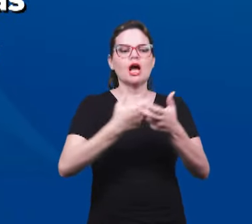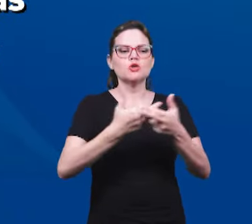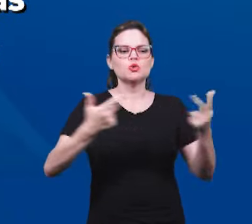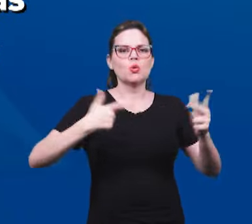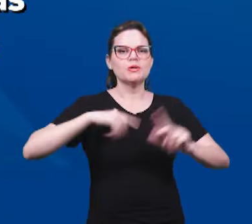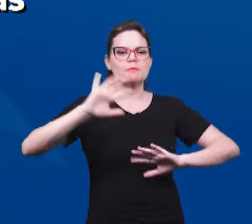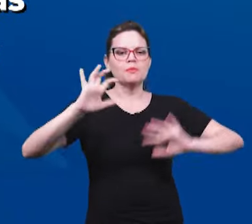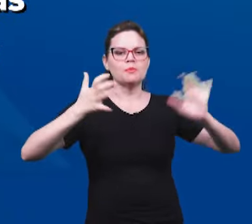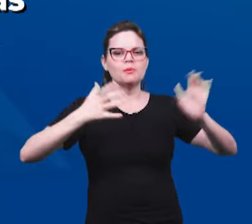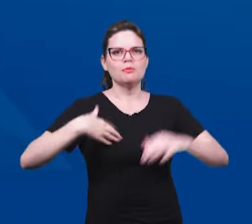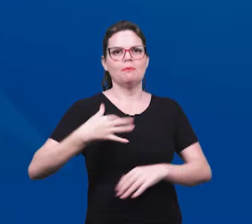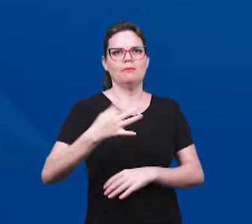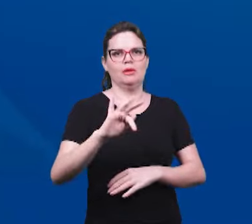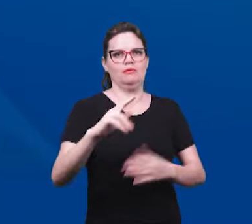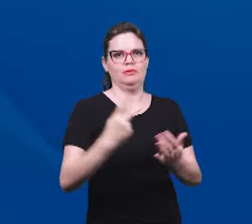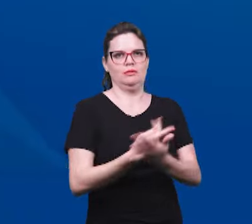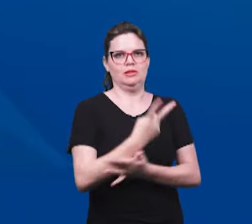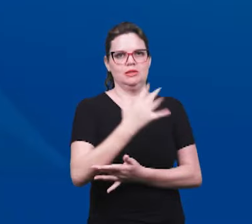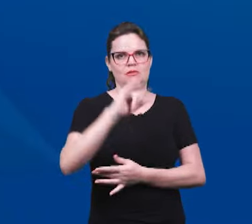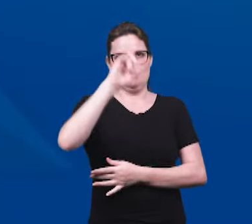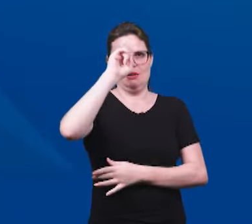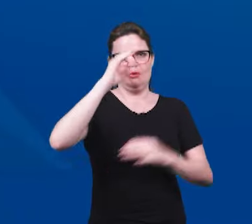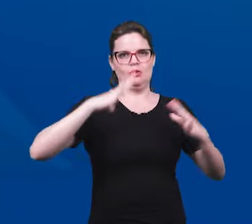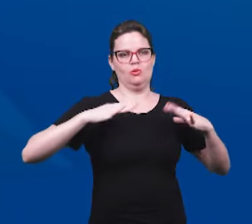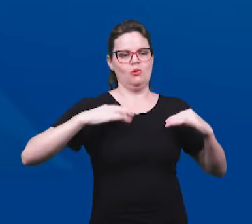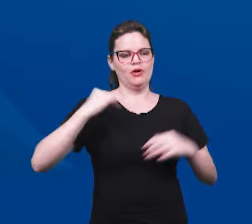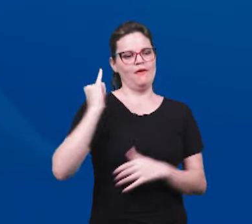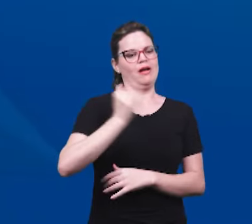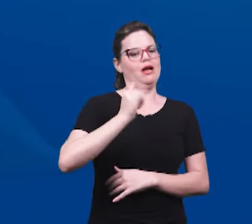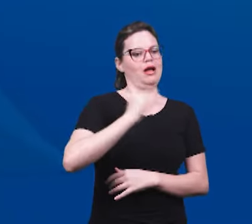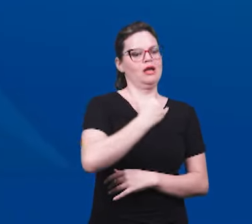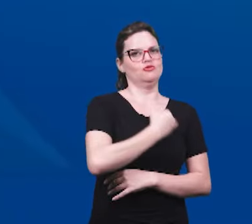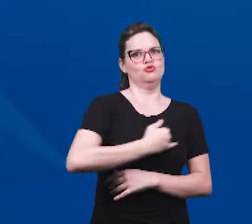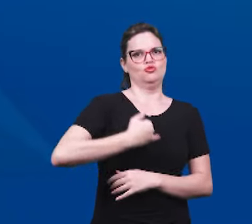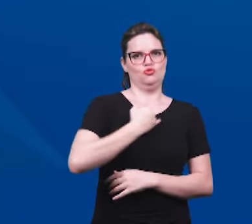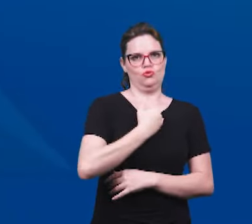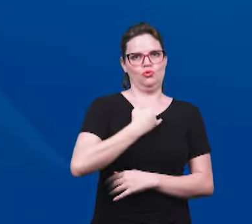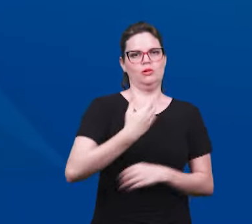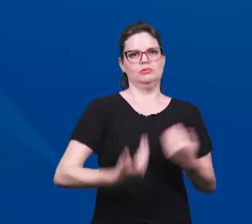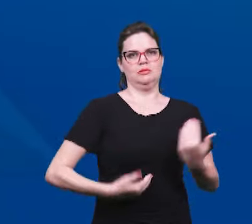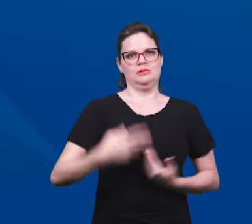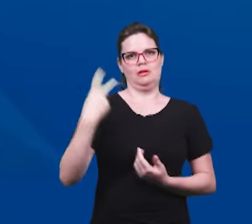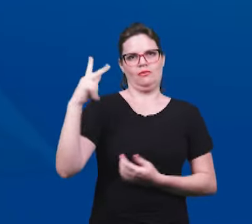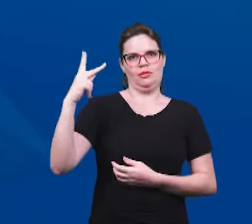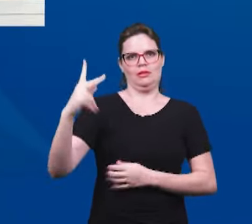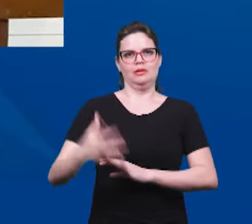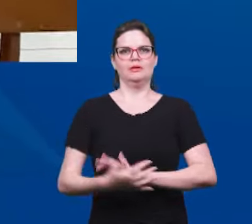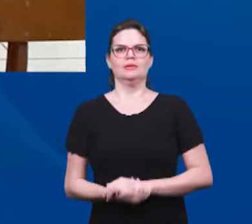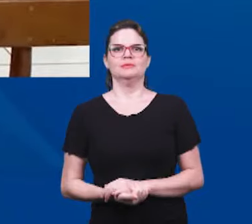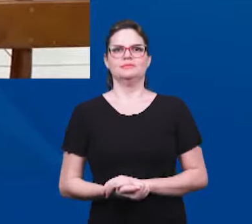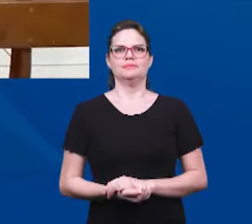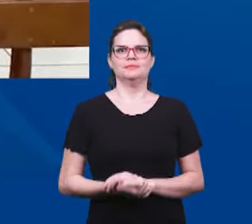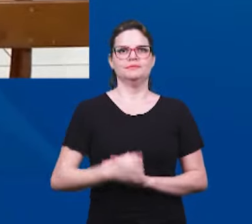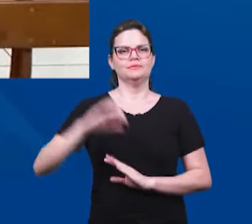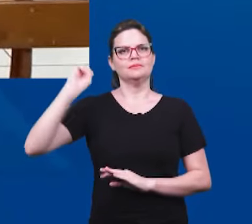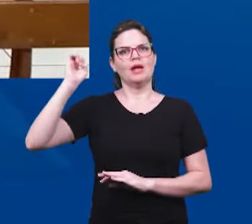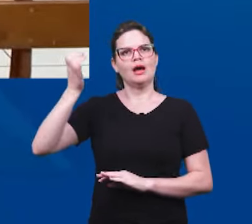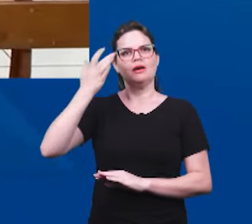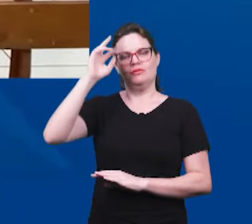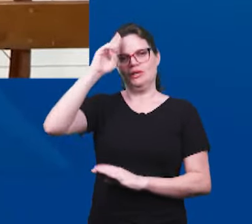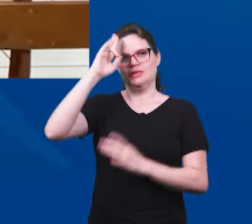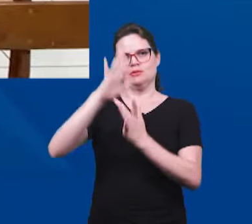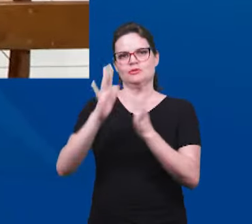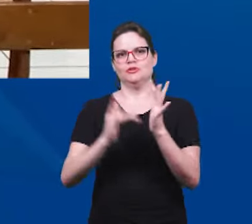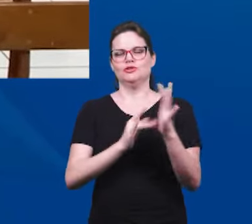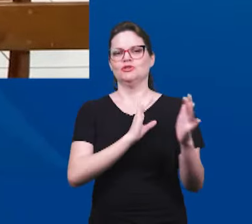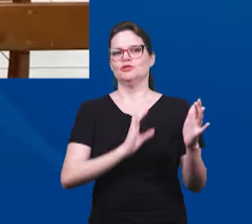que devem suceder prontos e as declararão, vinhando-lhe por meio de seu anjo e associação do Pai. A revelação de Jesus